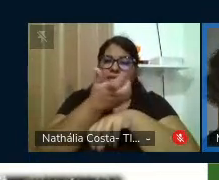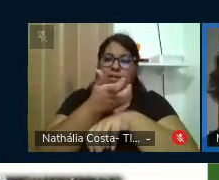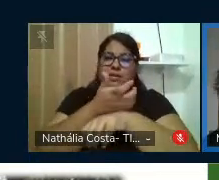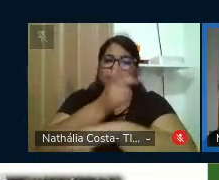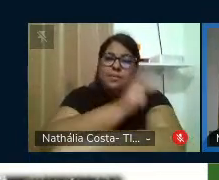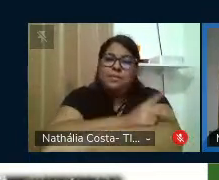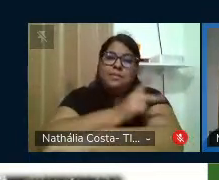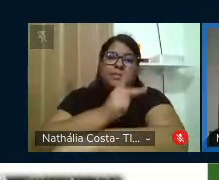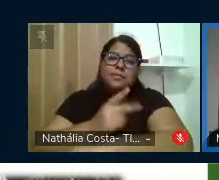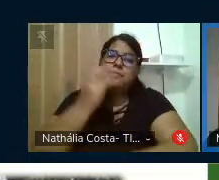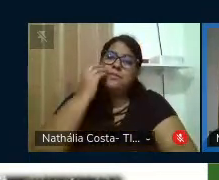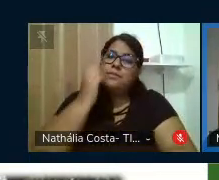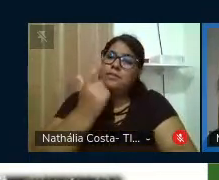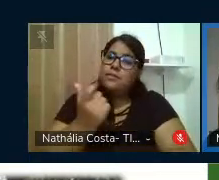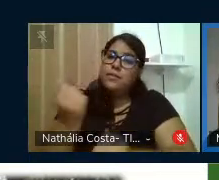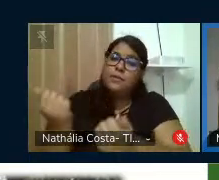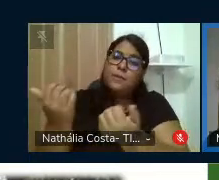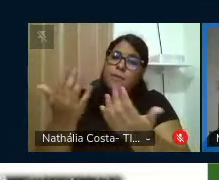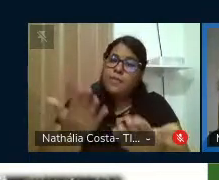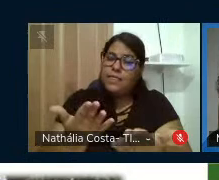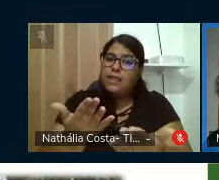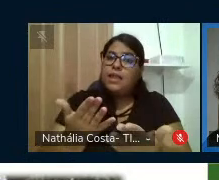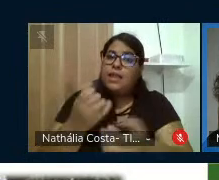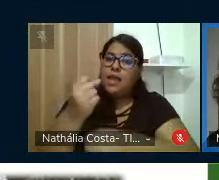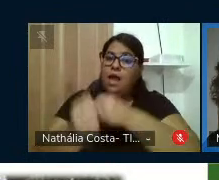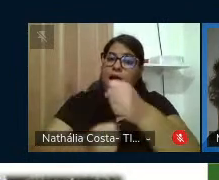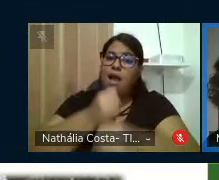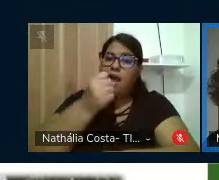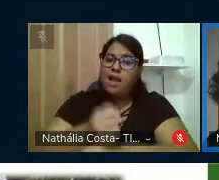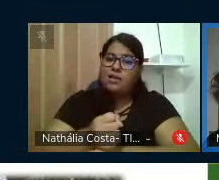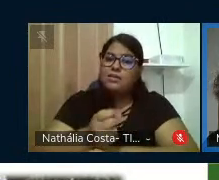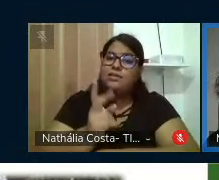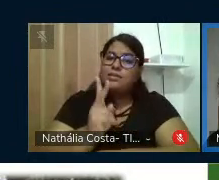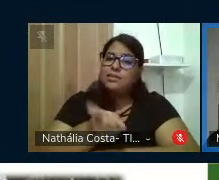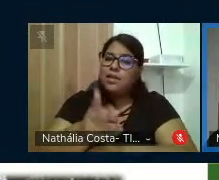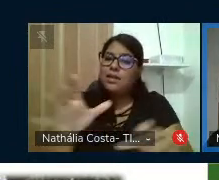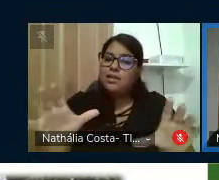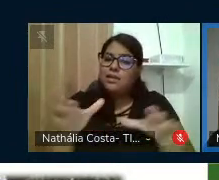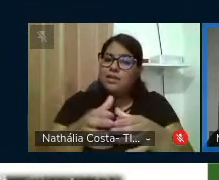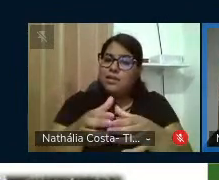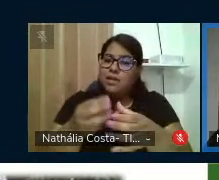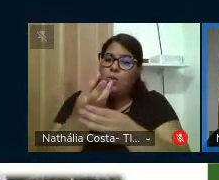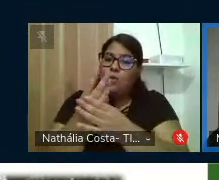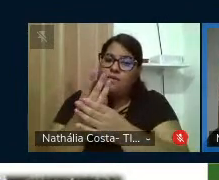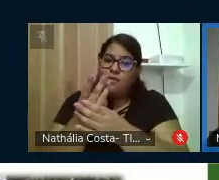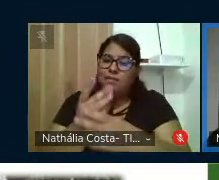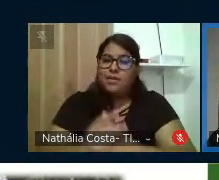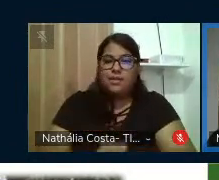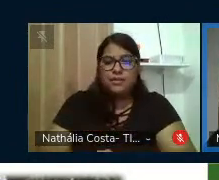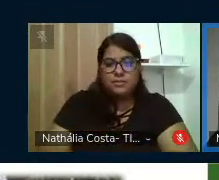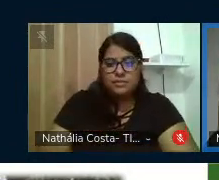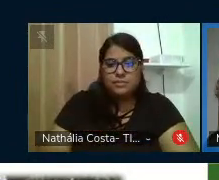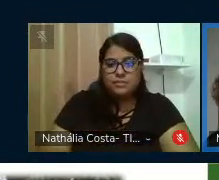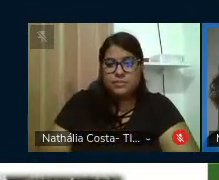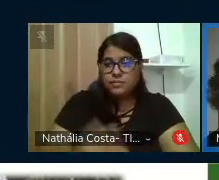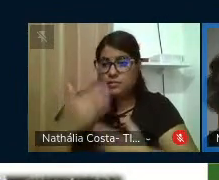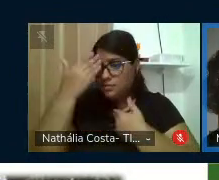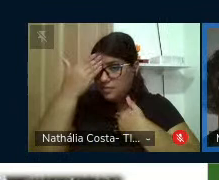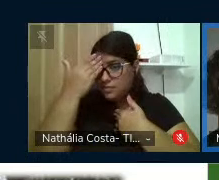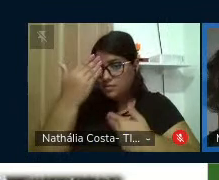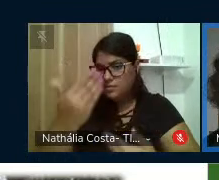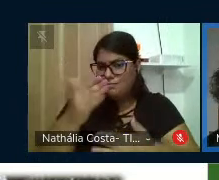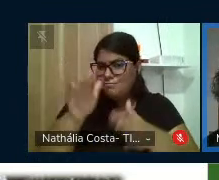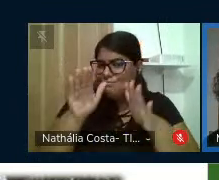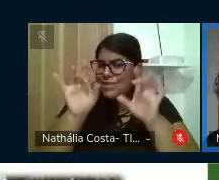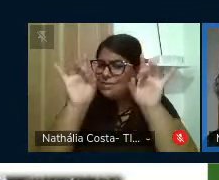Freire, que é oferecida anualmente pela Cátedra Paulo Freire da UFPE. Um agradecimento